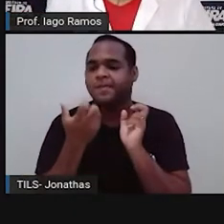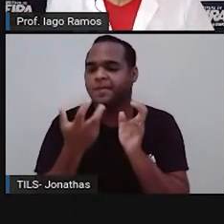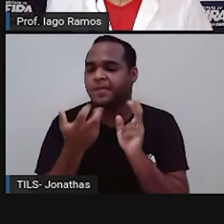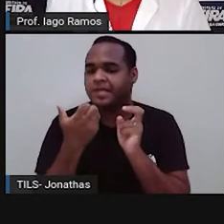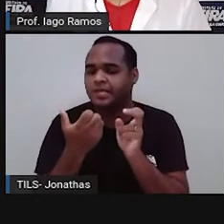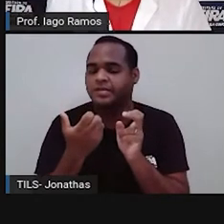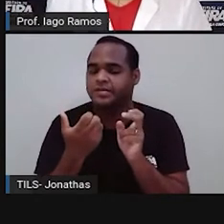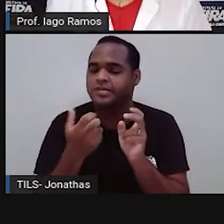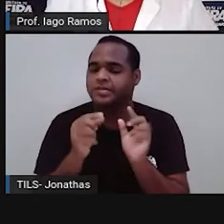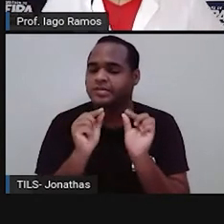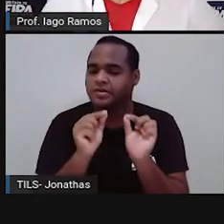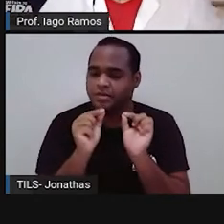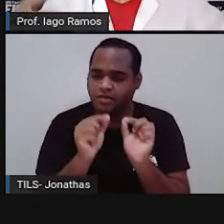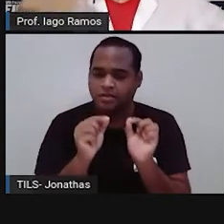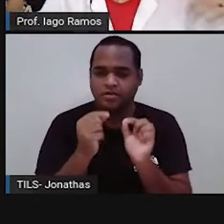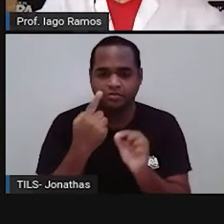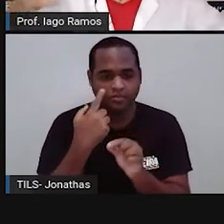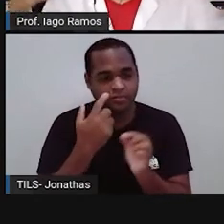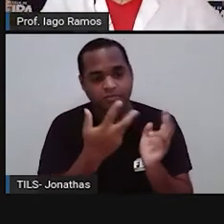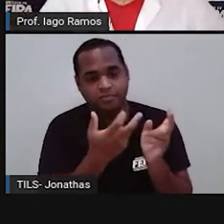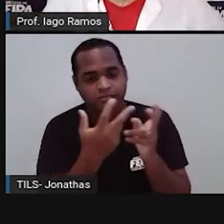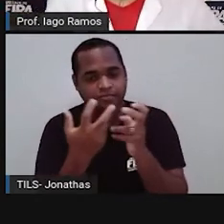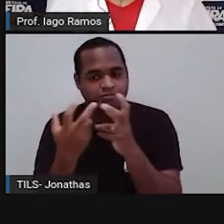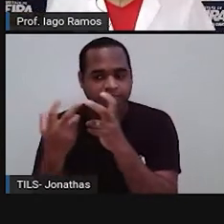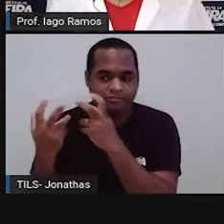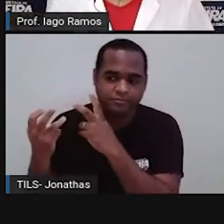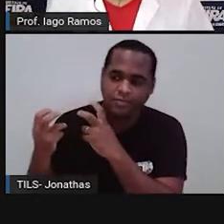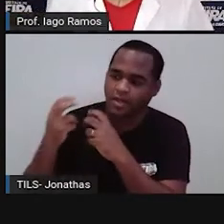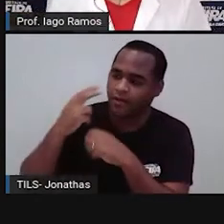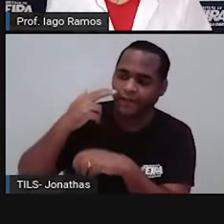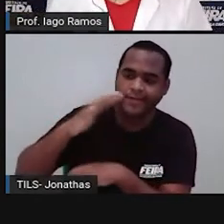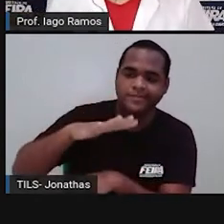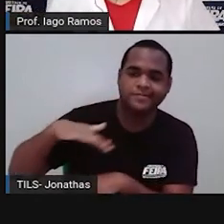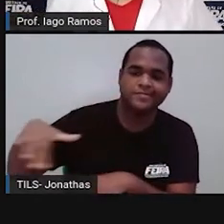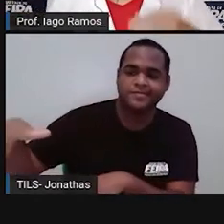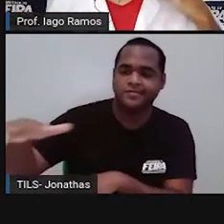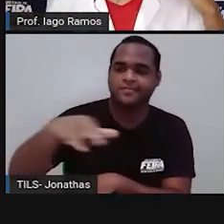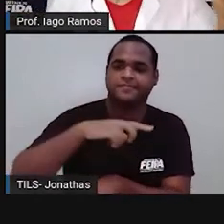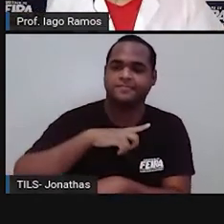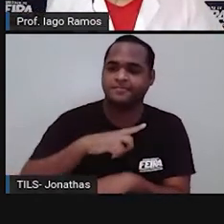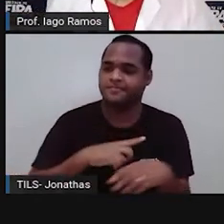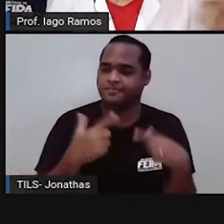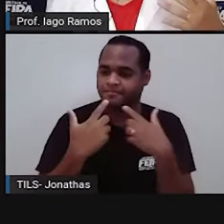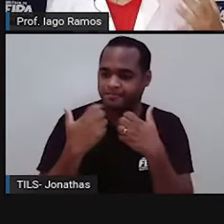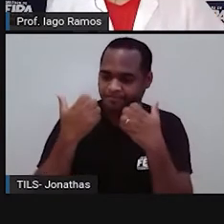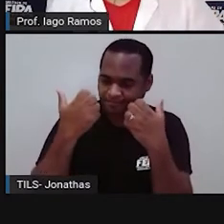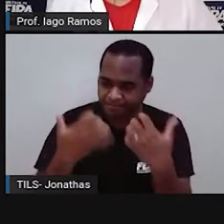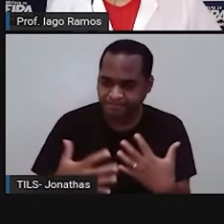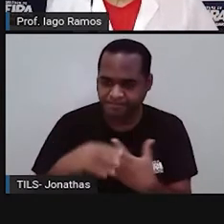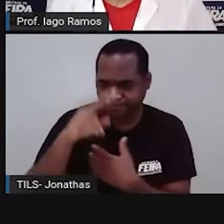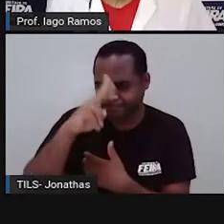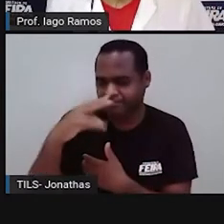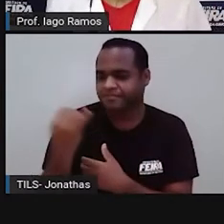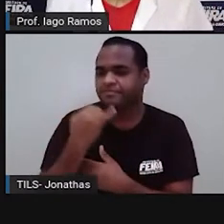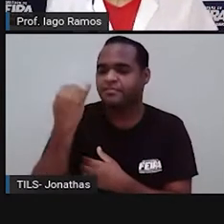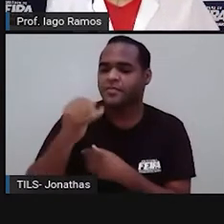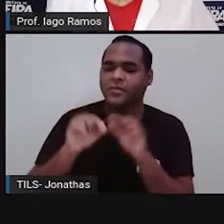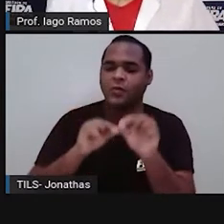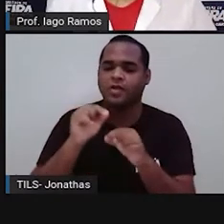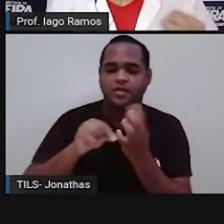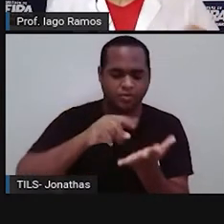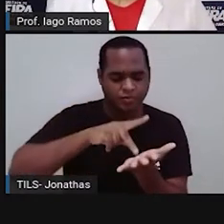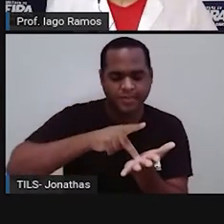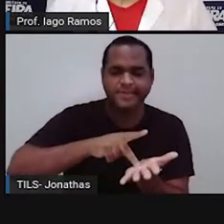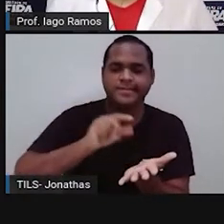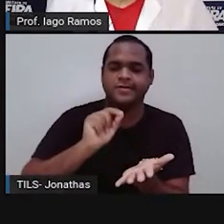né? Veja se a sua volta aí ao seu redor tem coisas que te fazem lembrar da geometria, essa